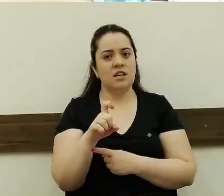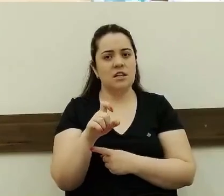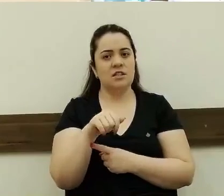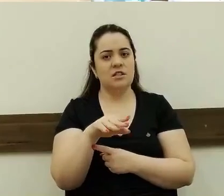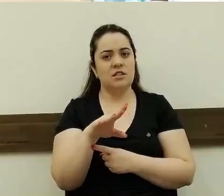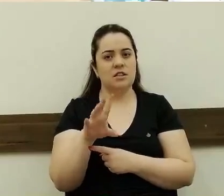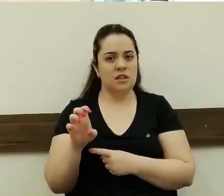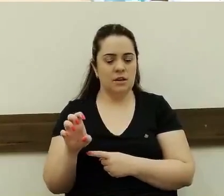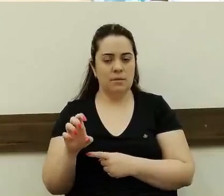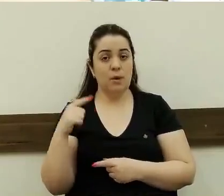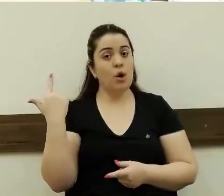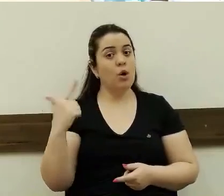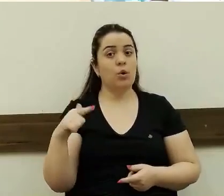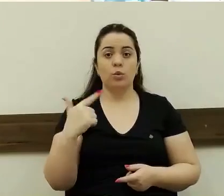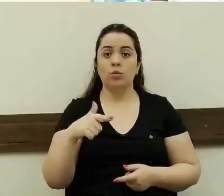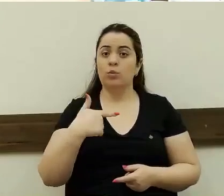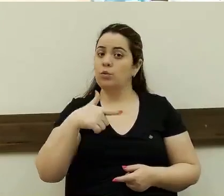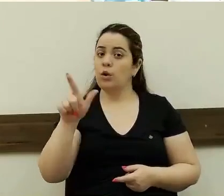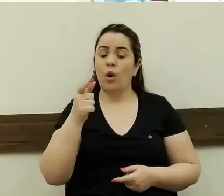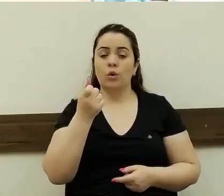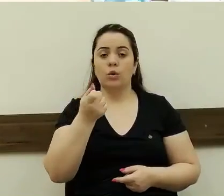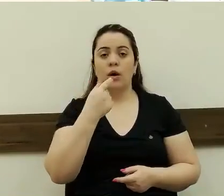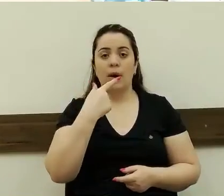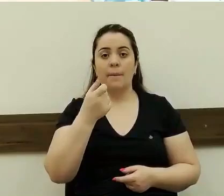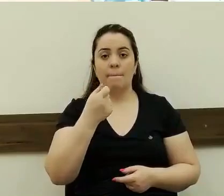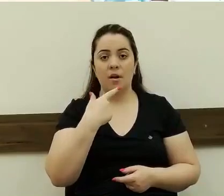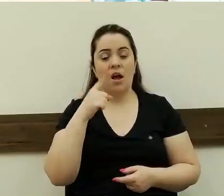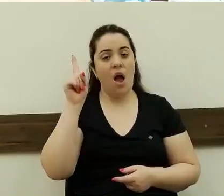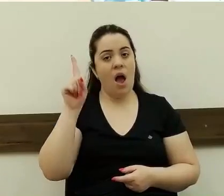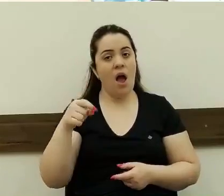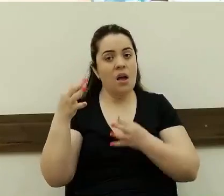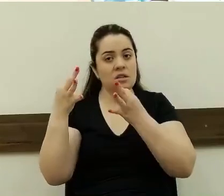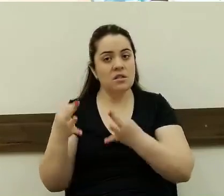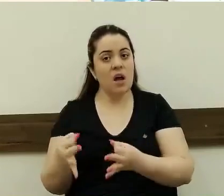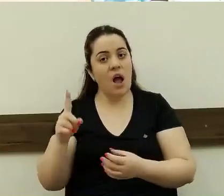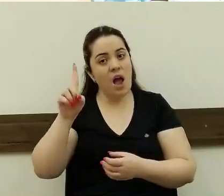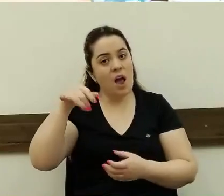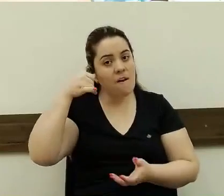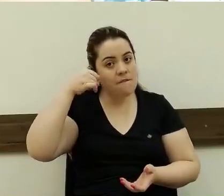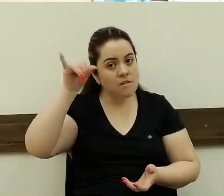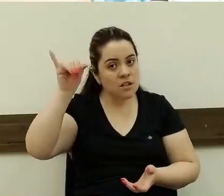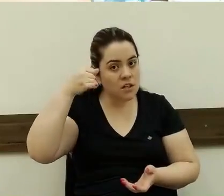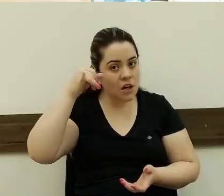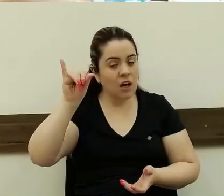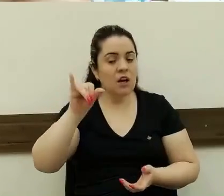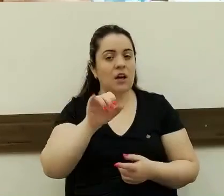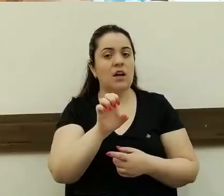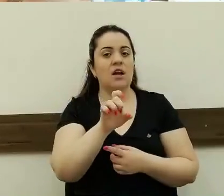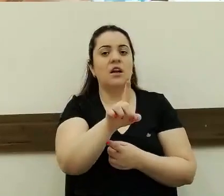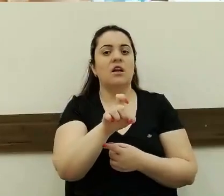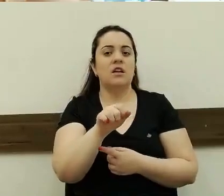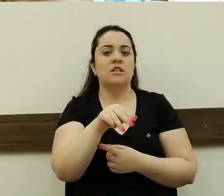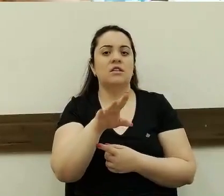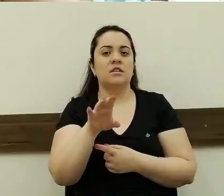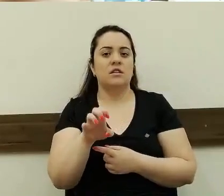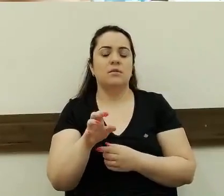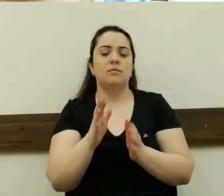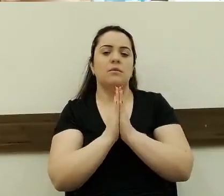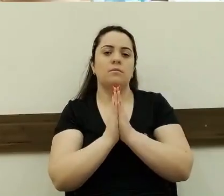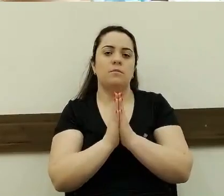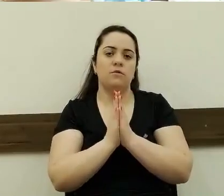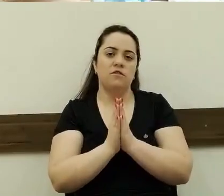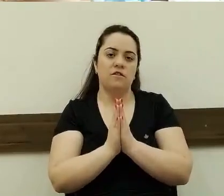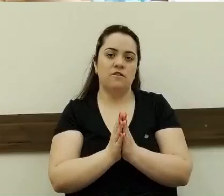Não tem outro remédio, o remédio mais correto, é a prevenção, é fazer o exame sim. Então, fica aqui essa